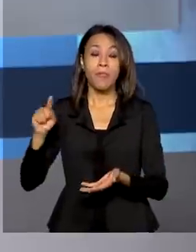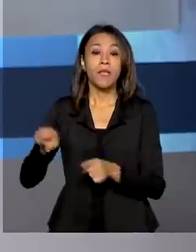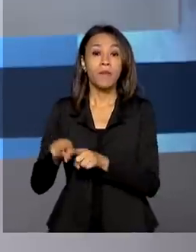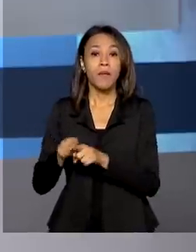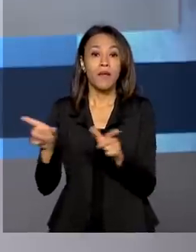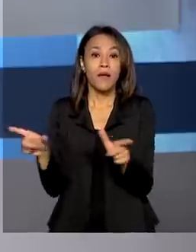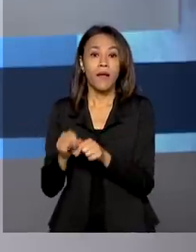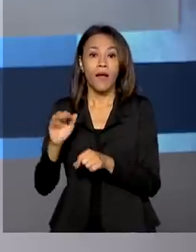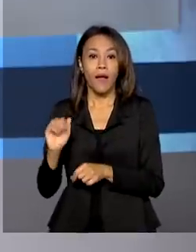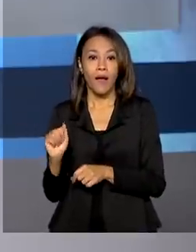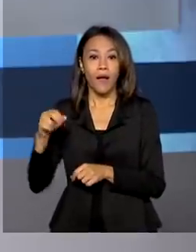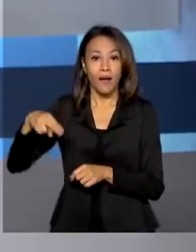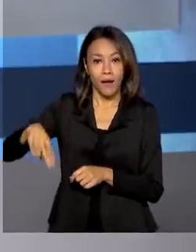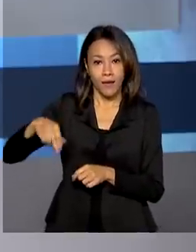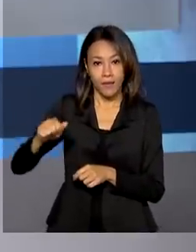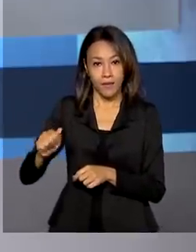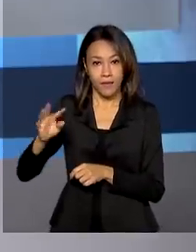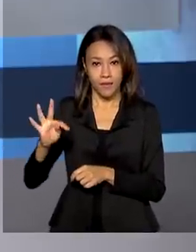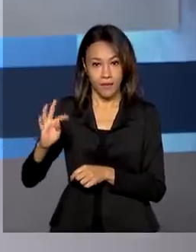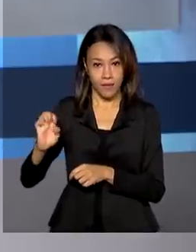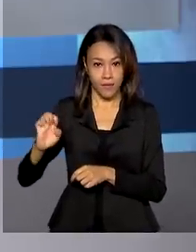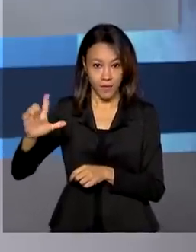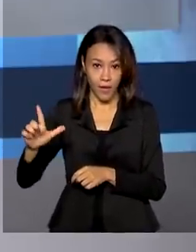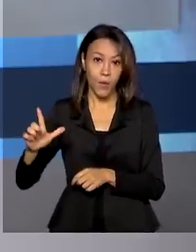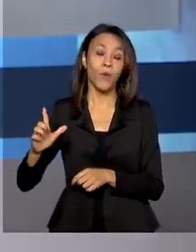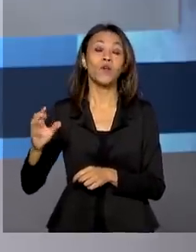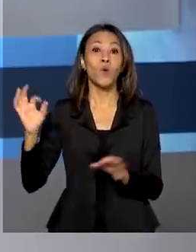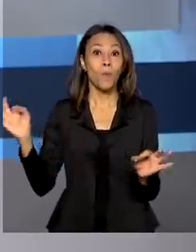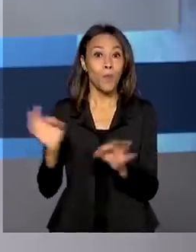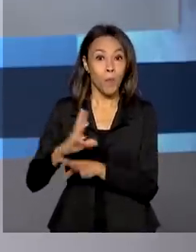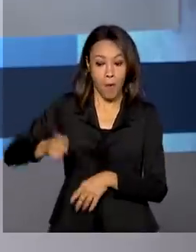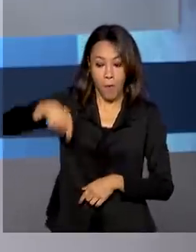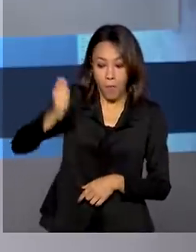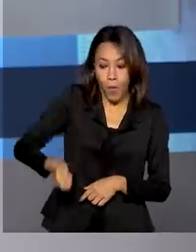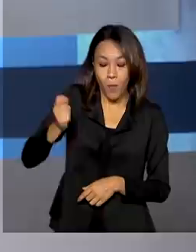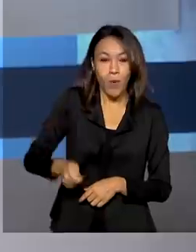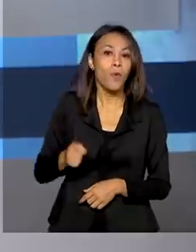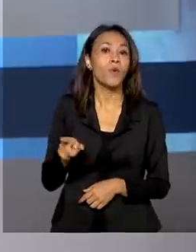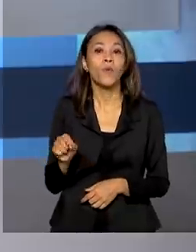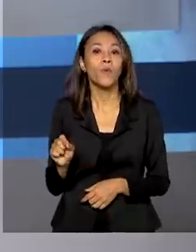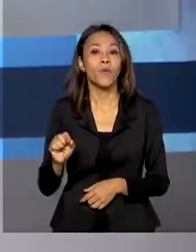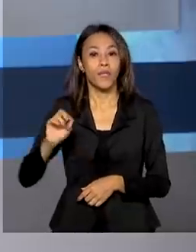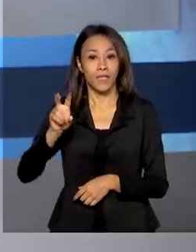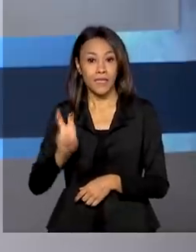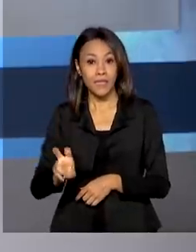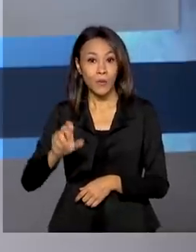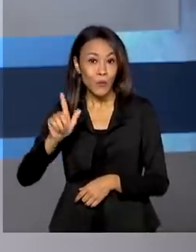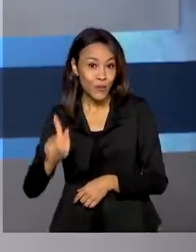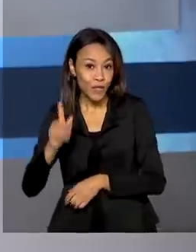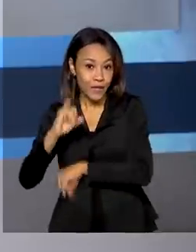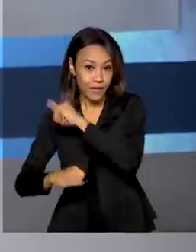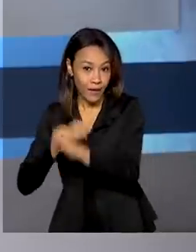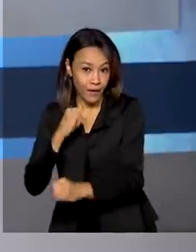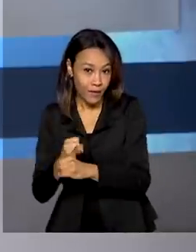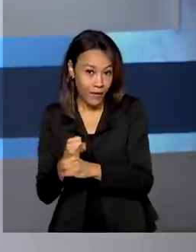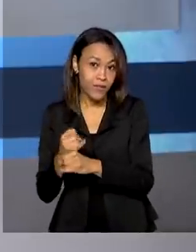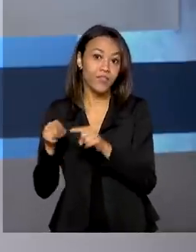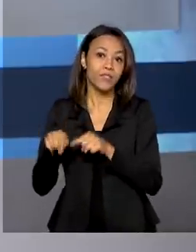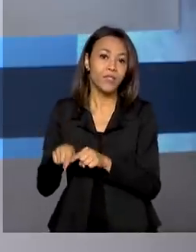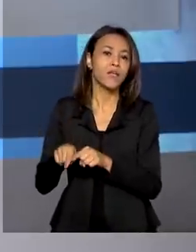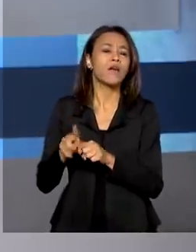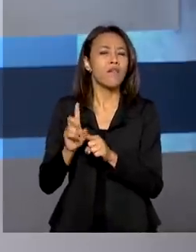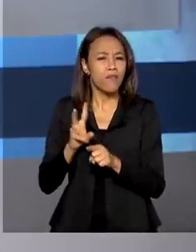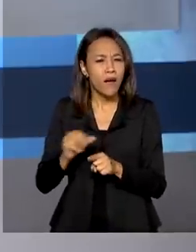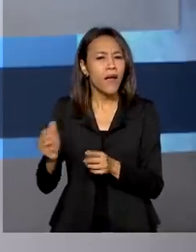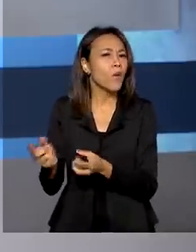Telecomunicações concluiu mais uma etapa para o leilão da internet 5G. O edital da licitação das faixas de radiofrequência